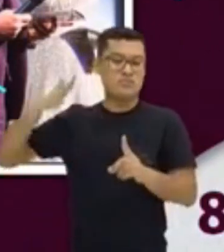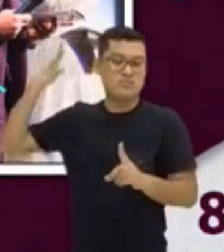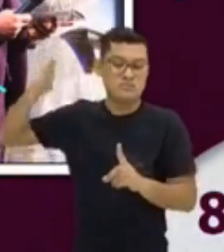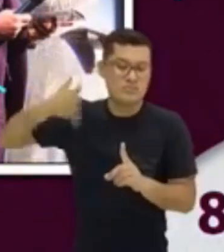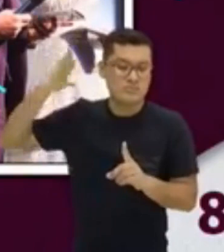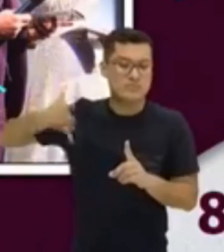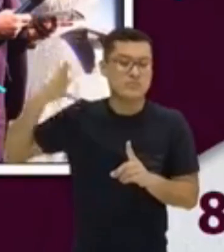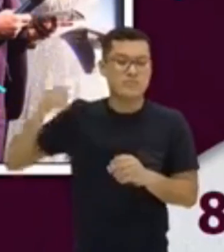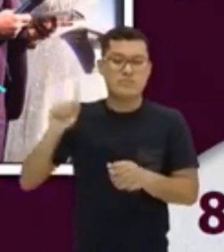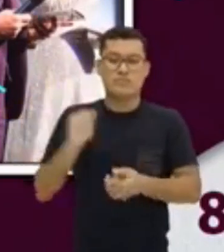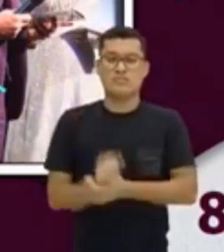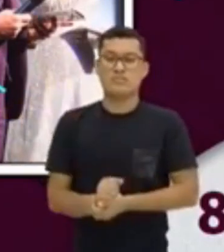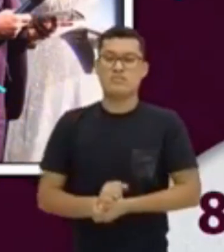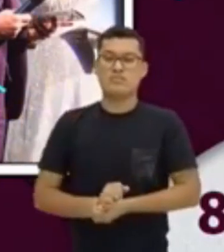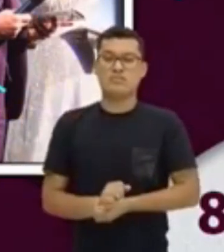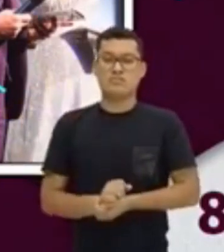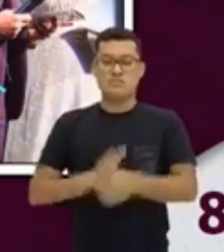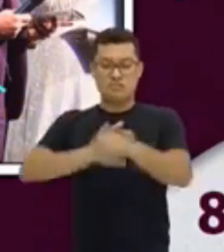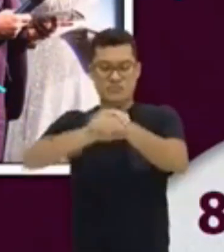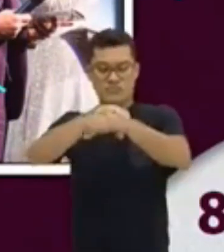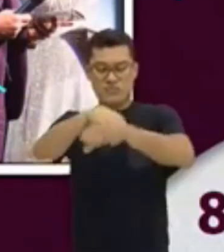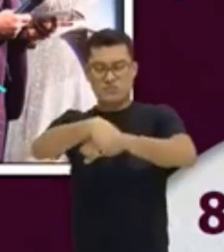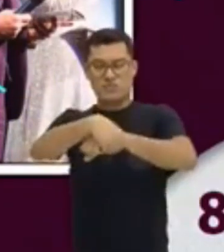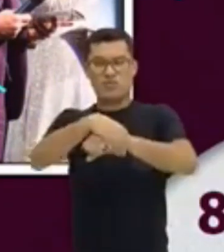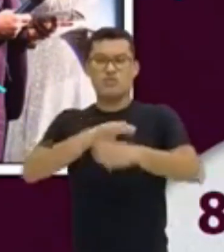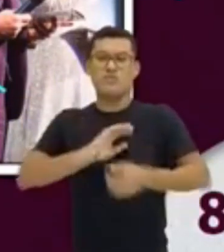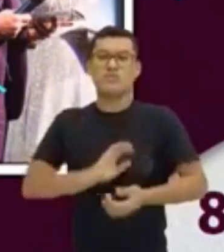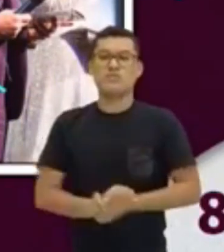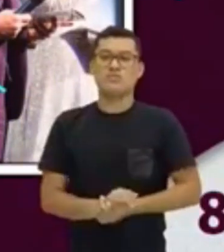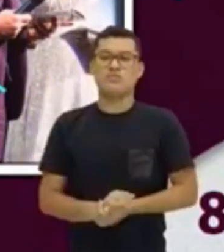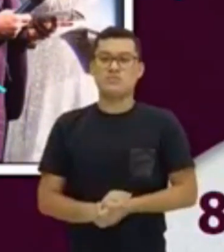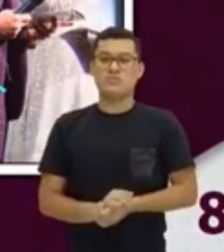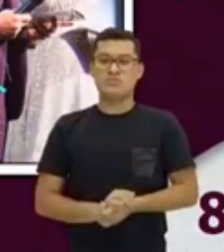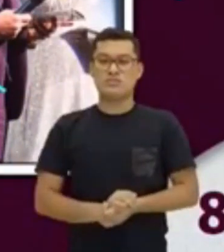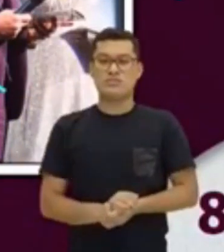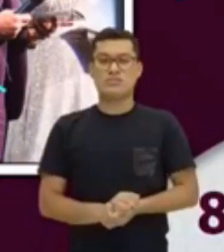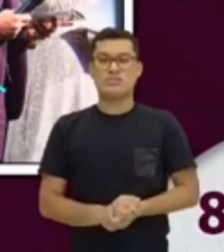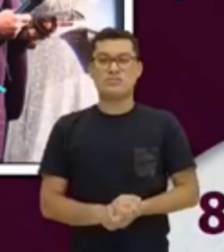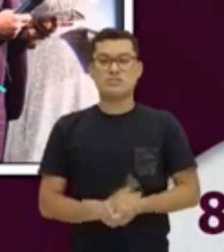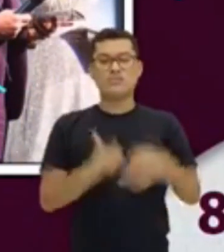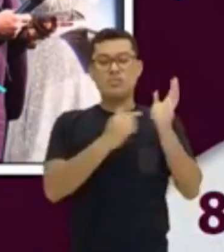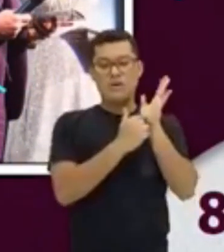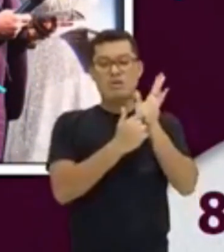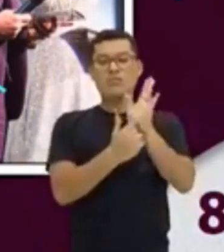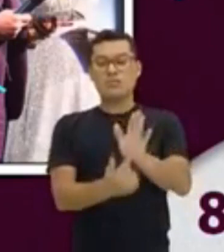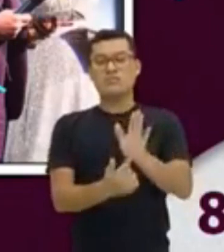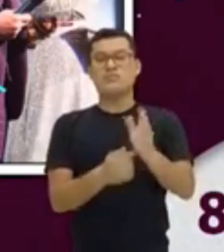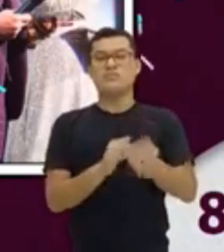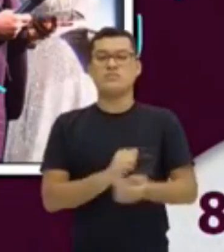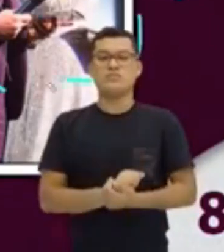palestrante da noite. Então, é uma apresentação,